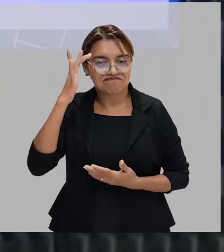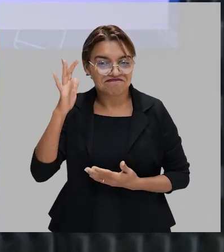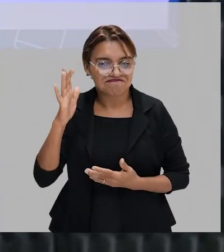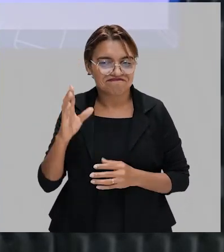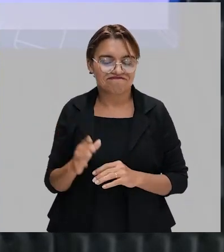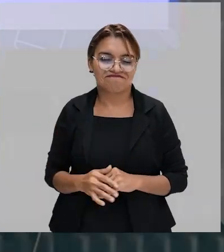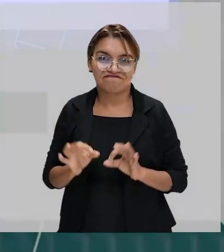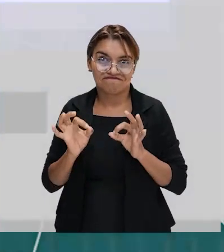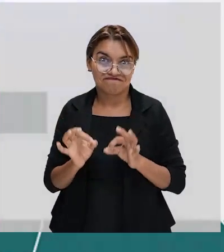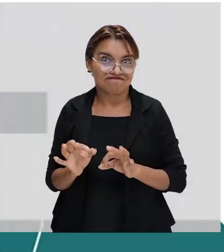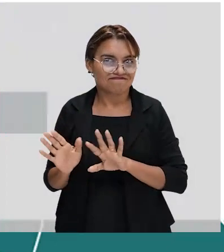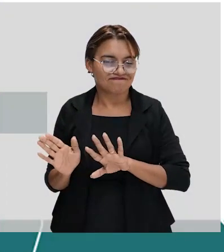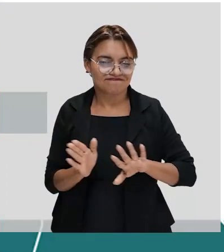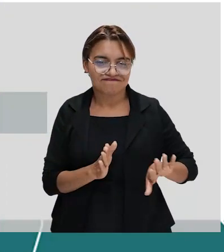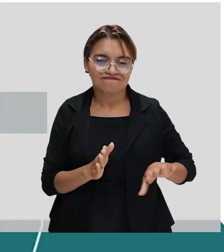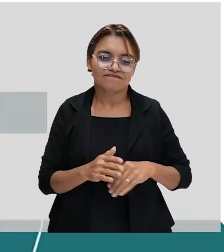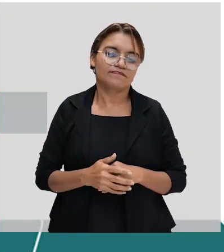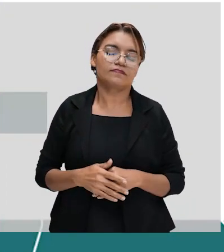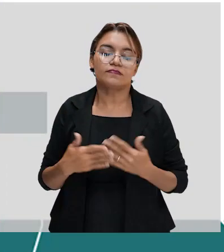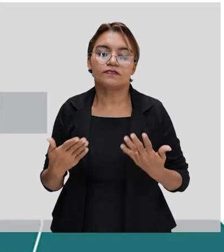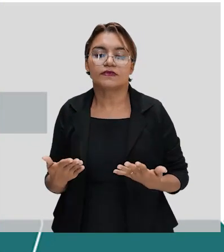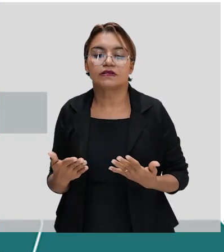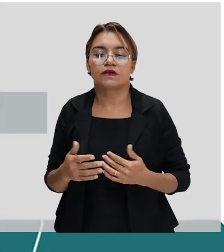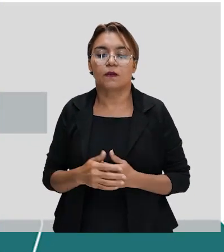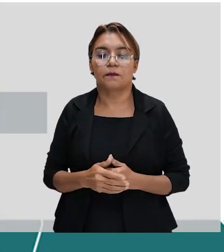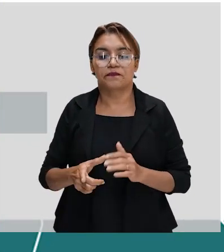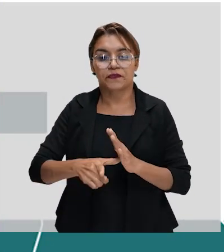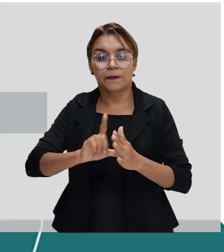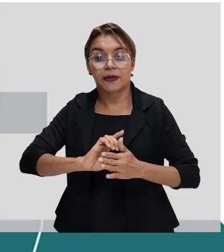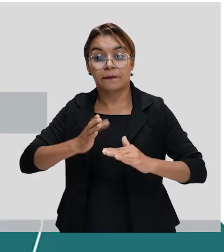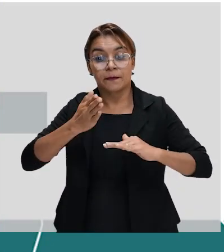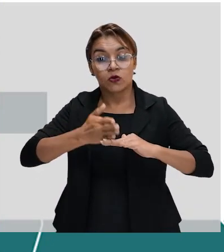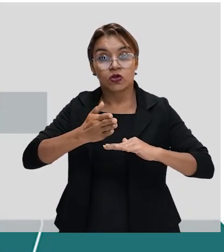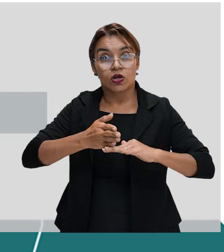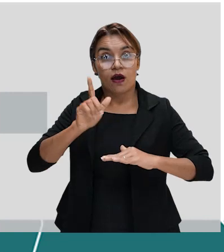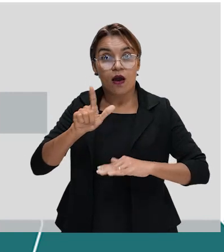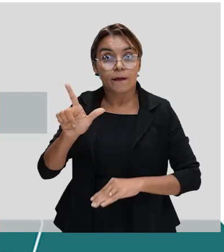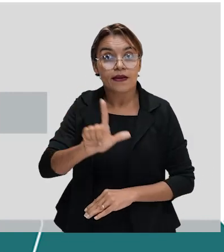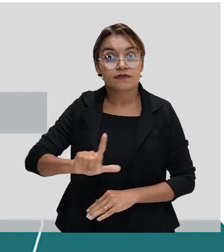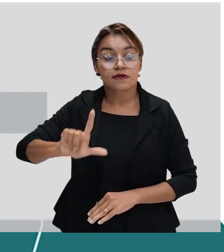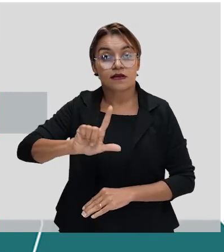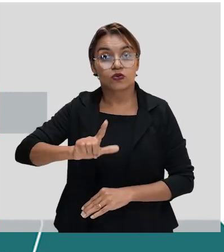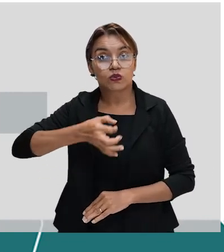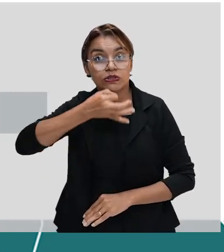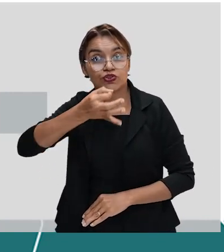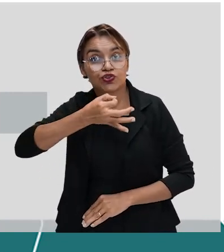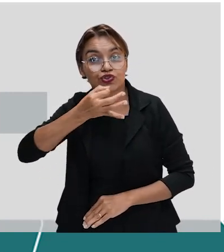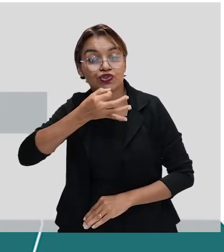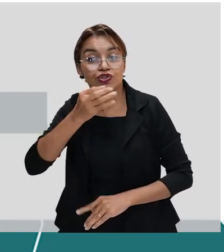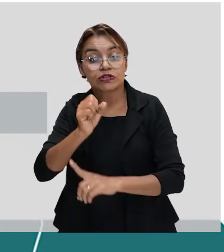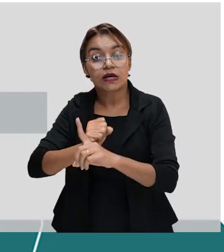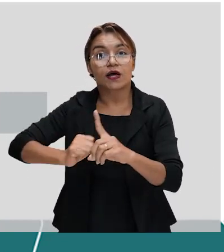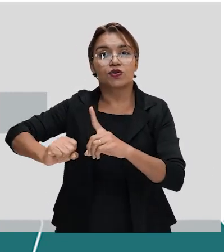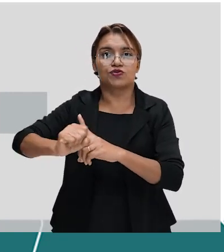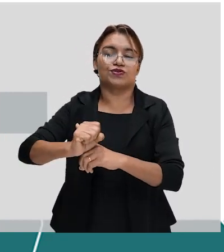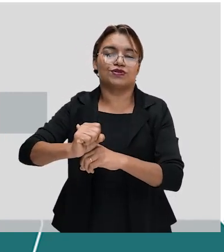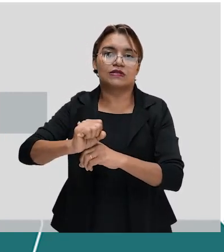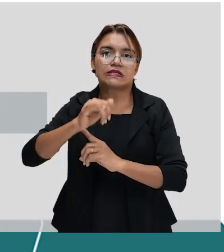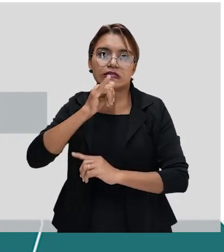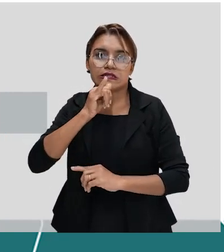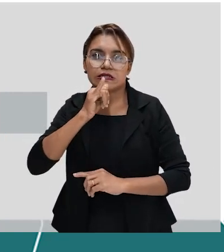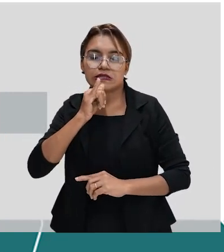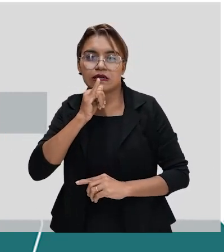Bom, então, no geral, o pré-modernismo é uma literatura de crítica, principalmente na sociedade. A gente falou de